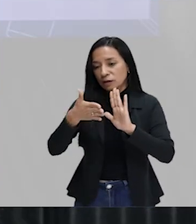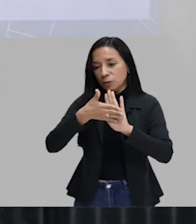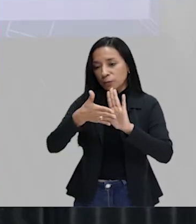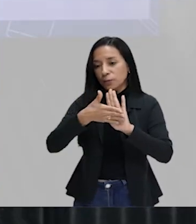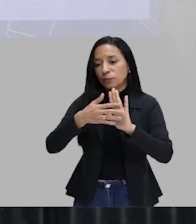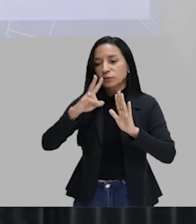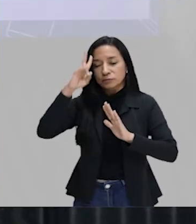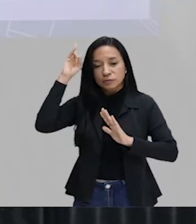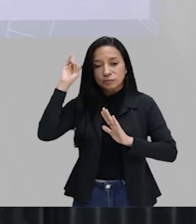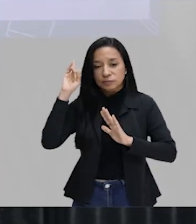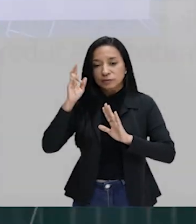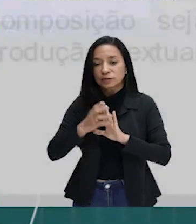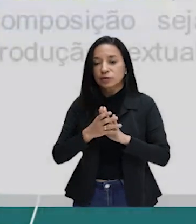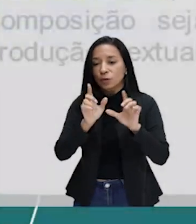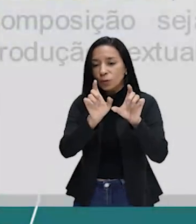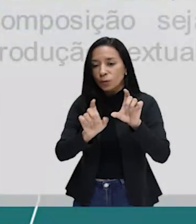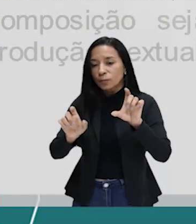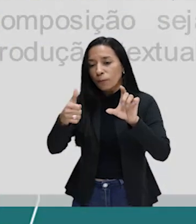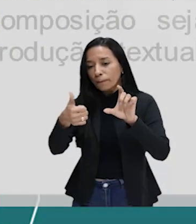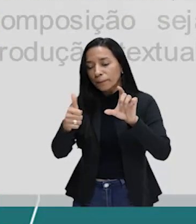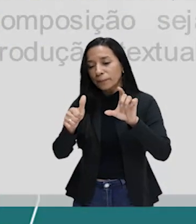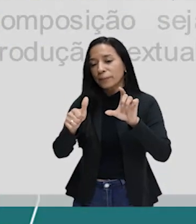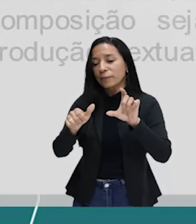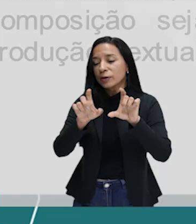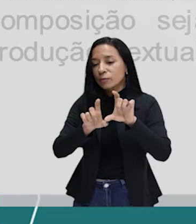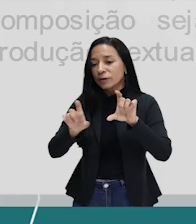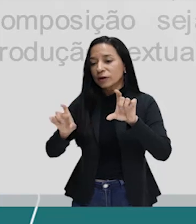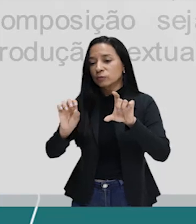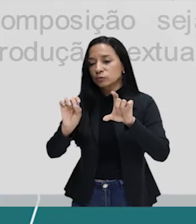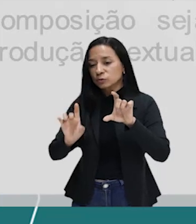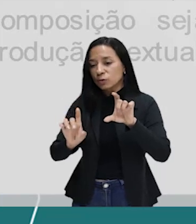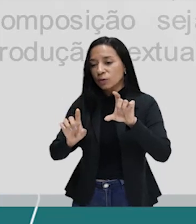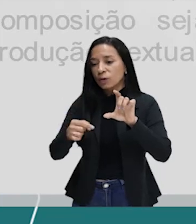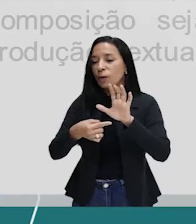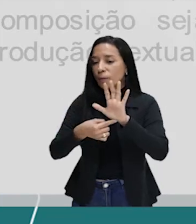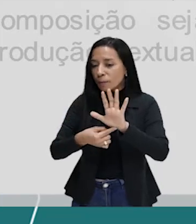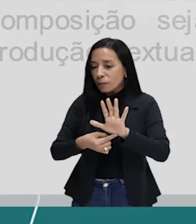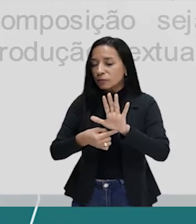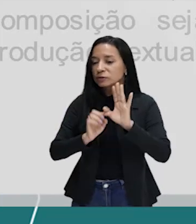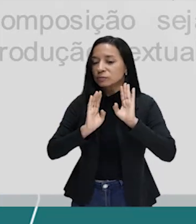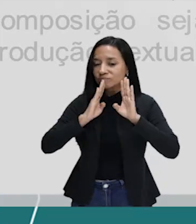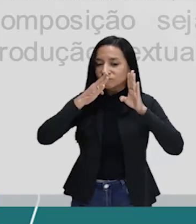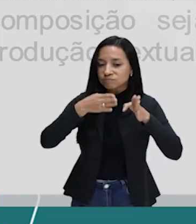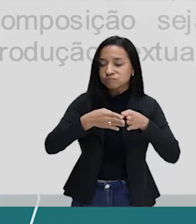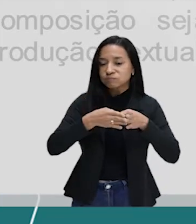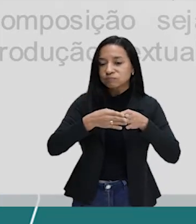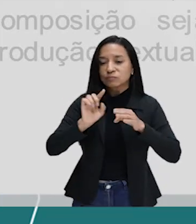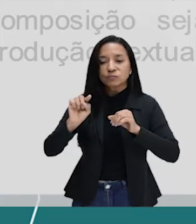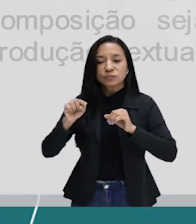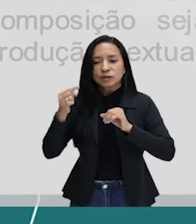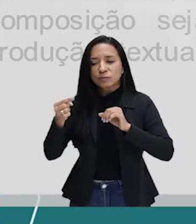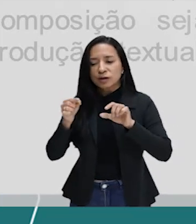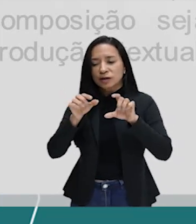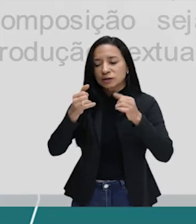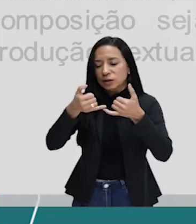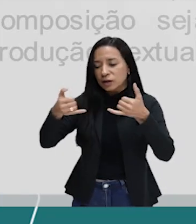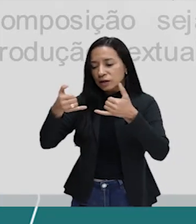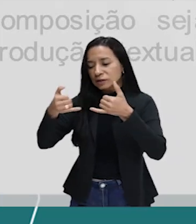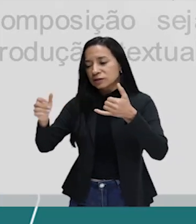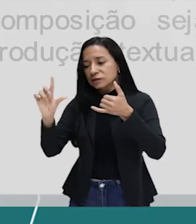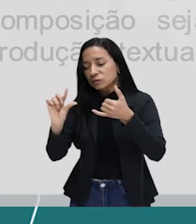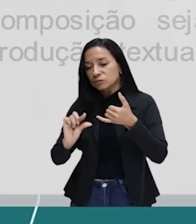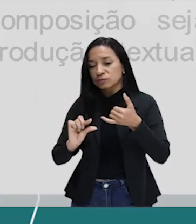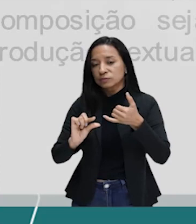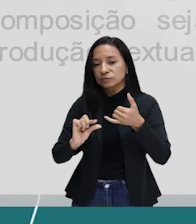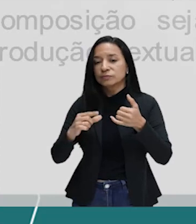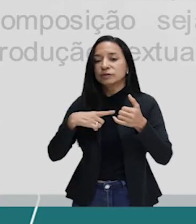o primeiro parágrafo da composição seja destinado para essa função. E nos demais, o número de linhas é restritivo. Aí eu tenho